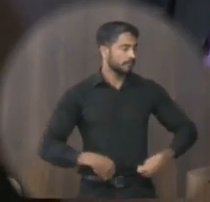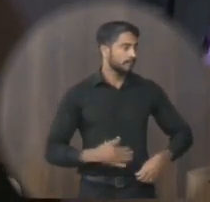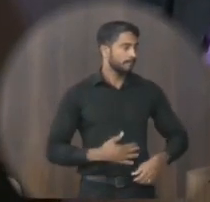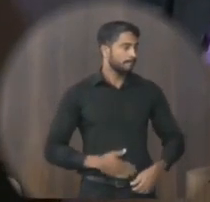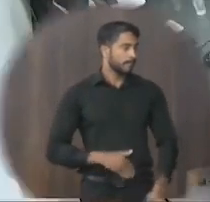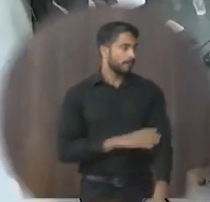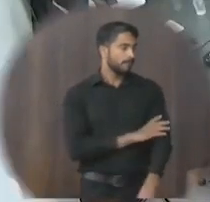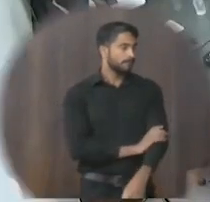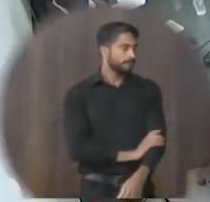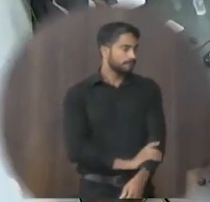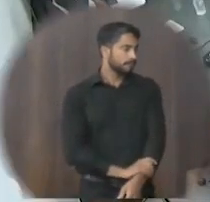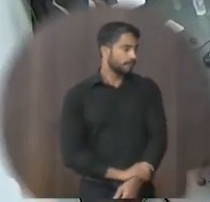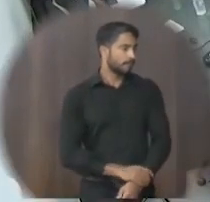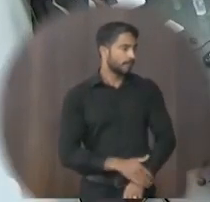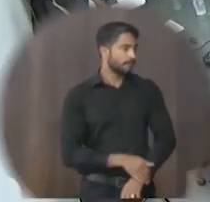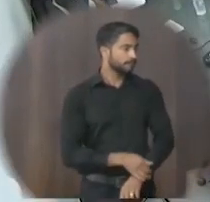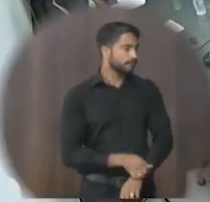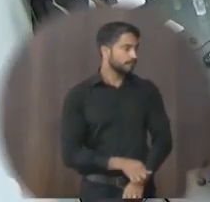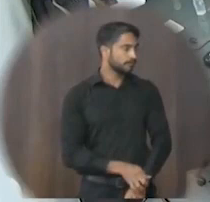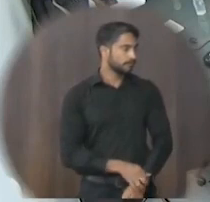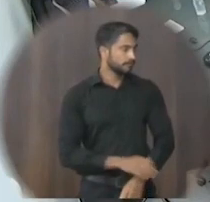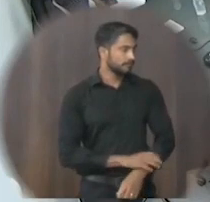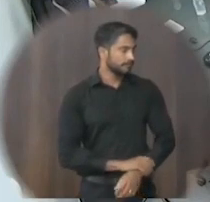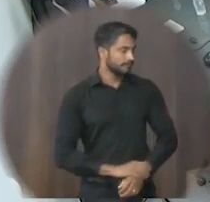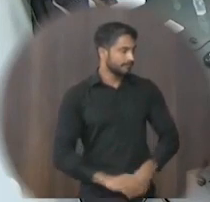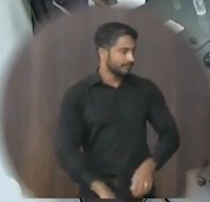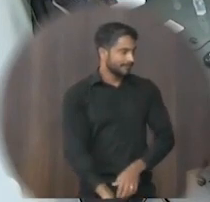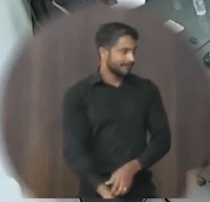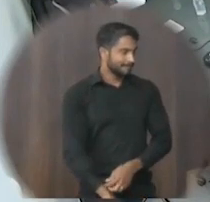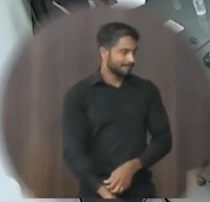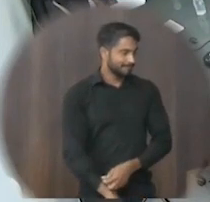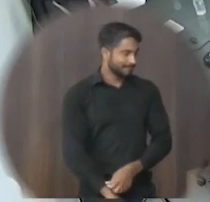para a explanação.